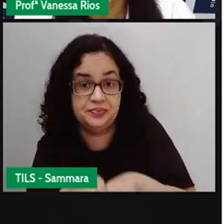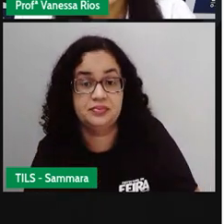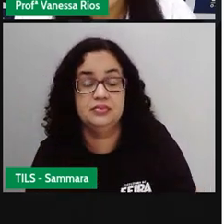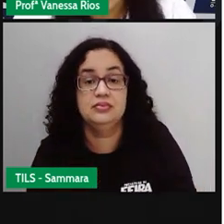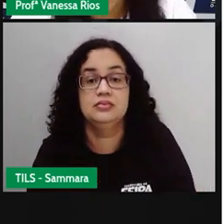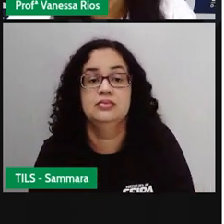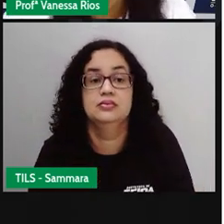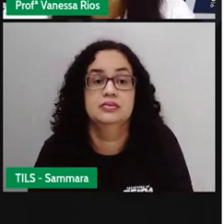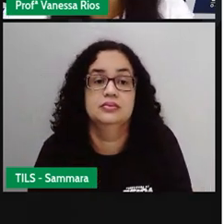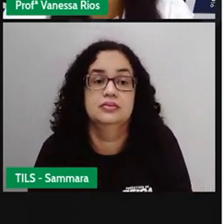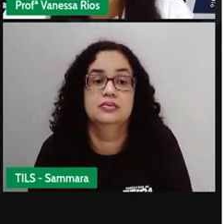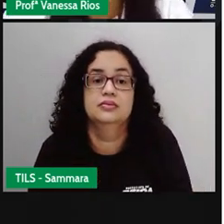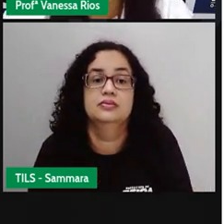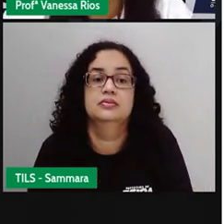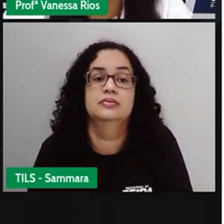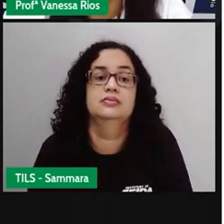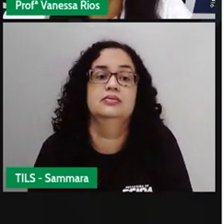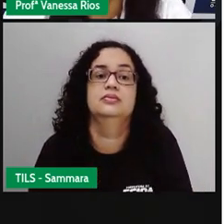entre si.